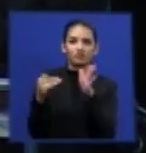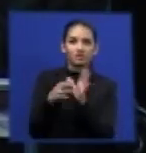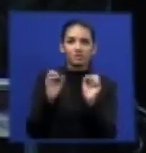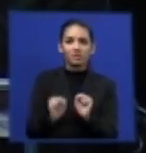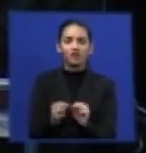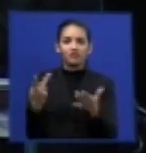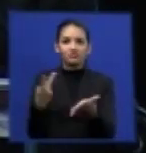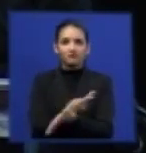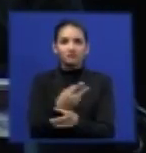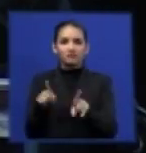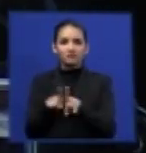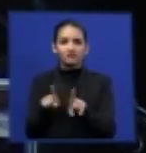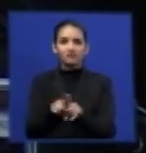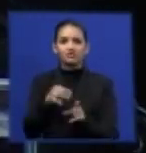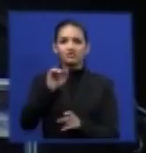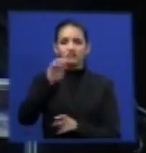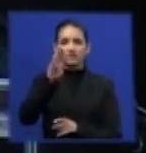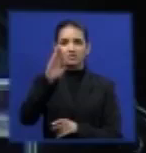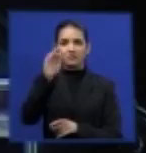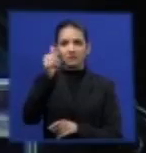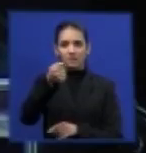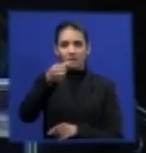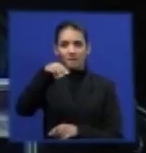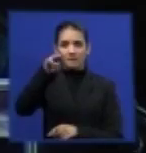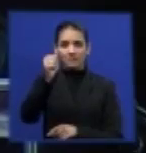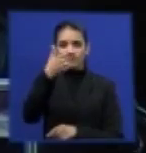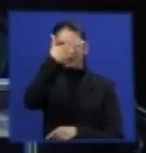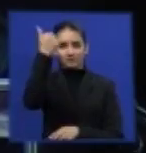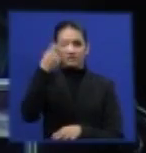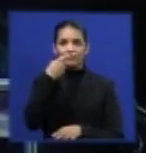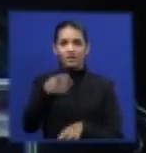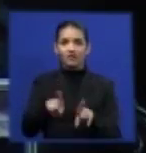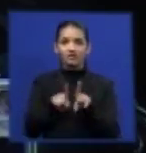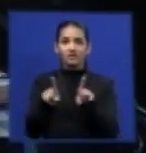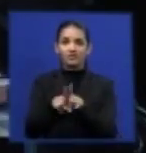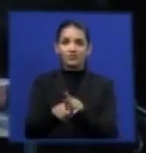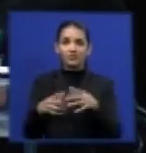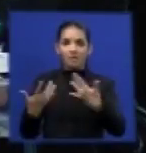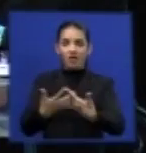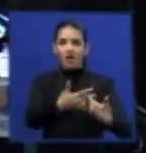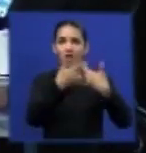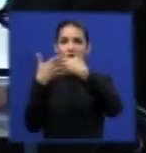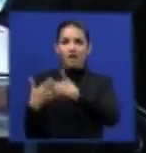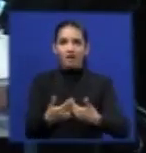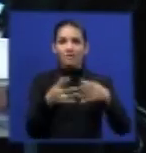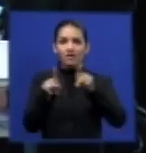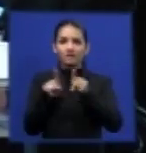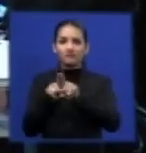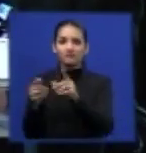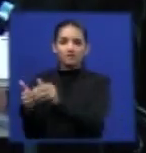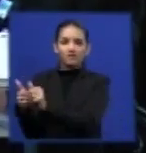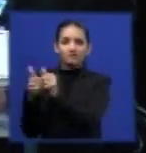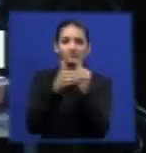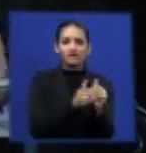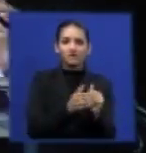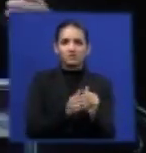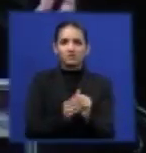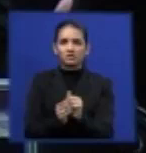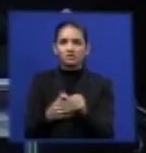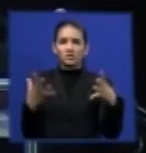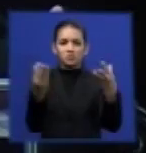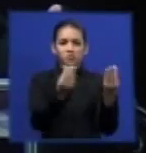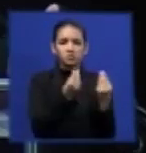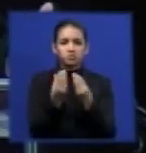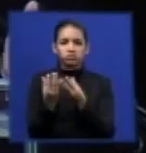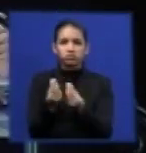e quando quiser, o Ibama. E se esqueceu de dizer que até o caminhão que transportava centenas e centenas de pneus, tinha a placa